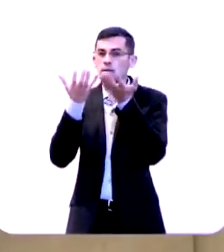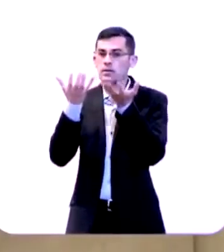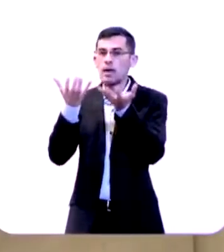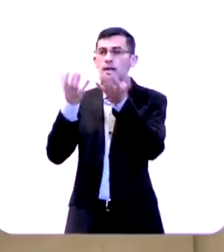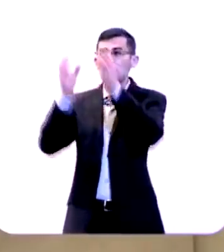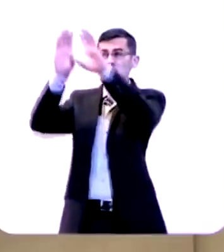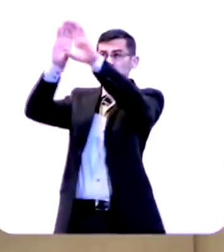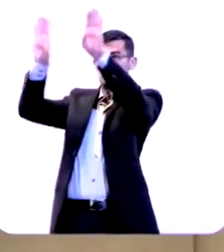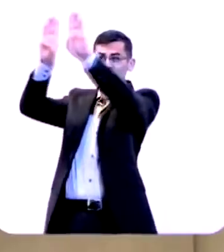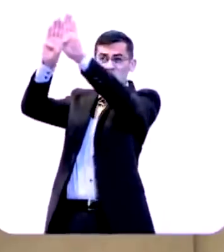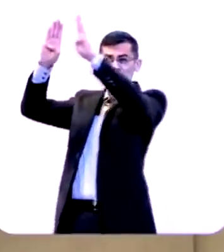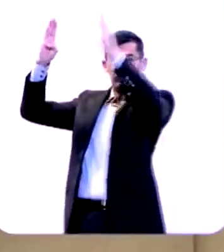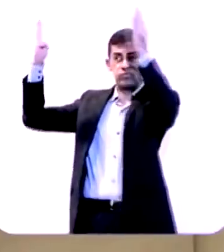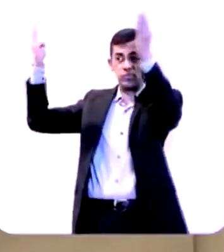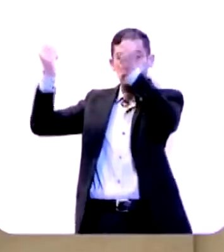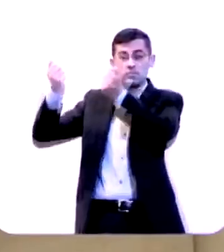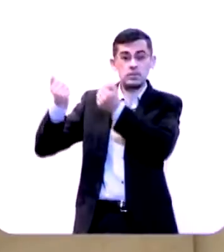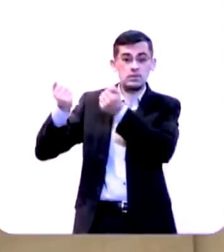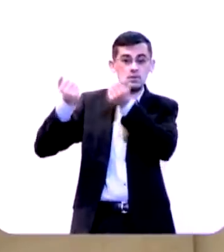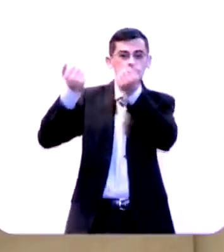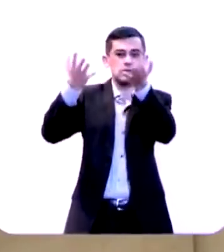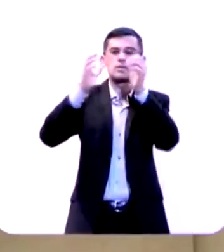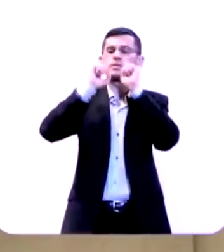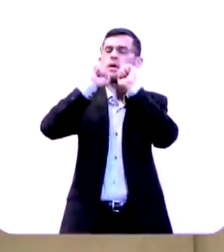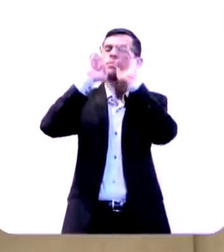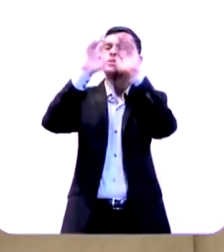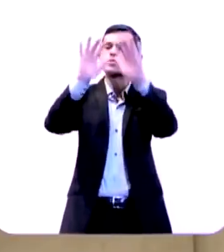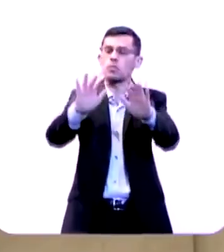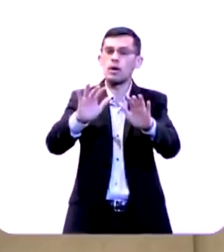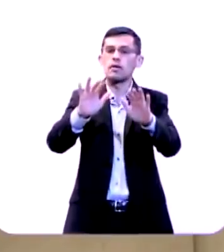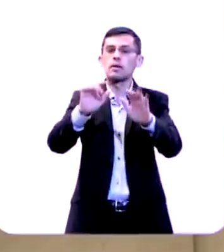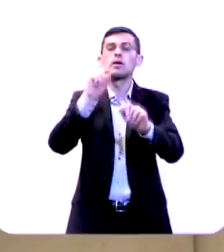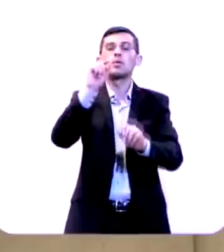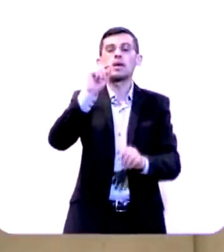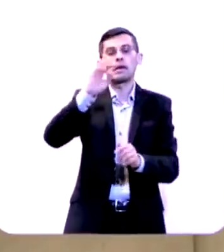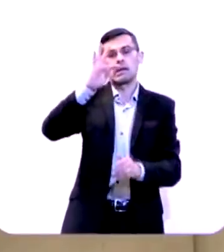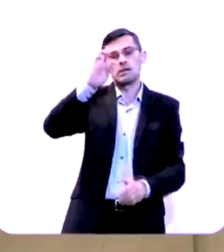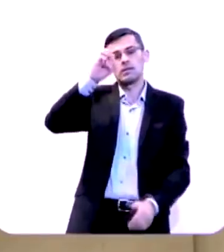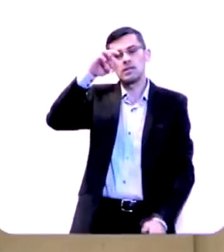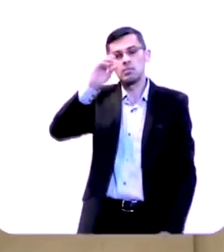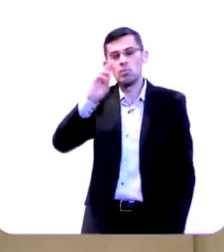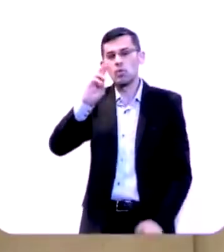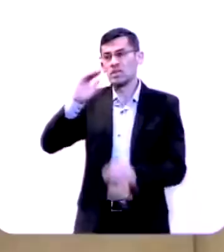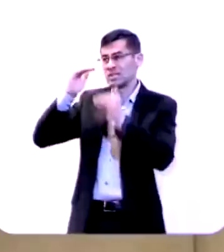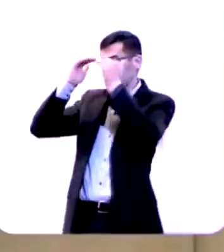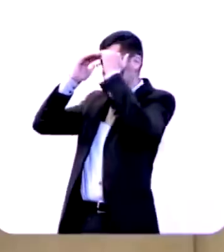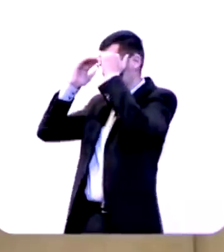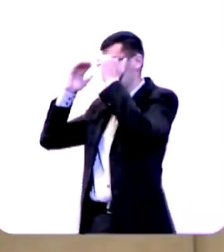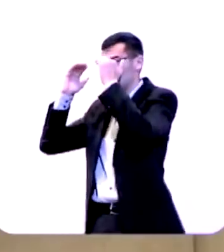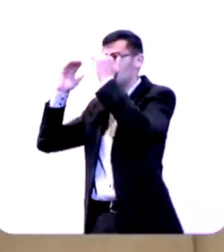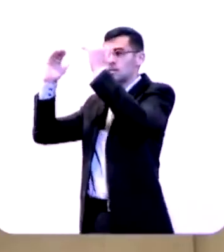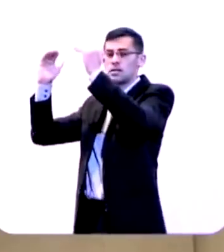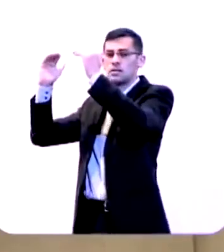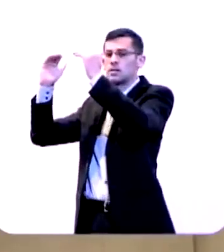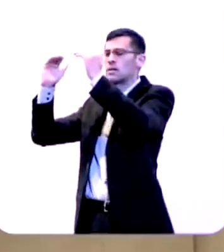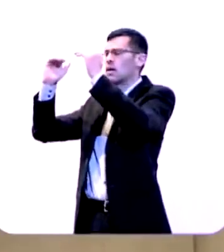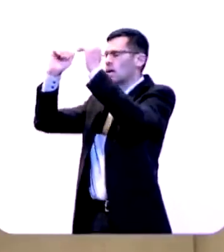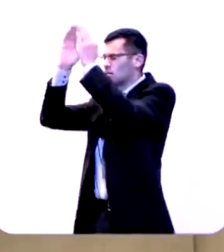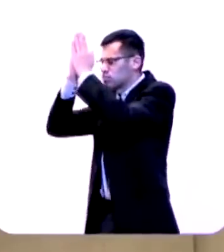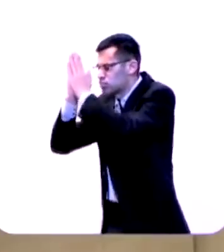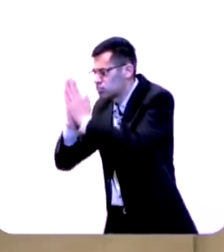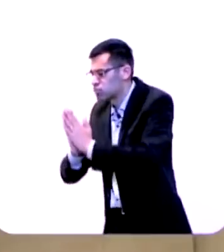os tesouros dele para você e essa chave é temor dele é reverência a ele